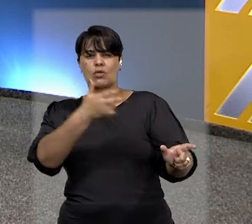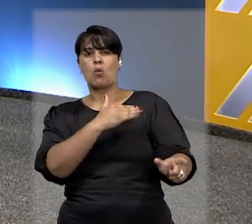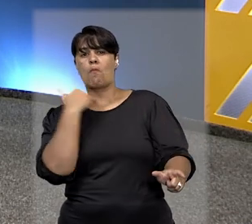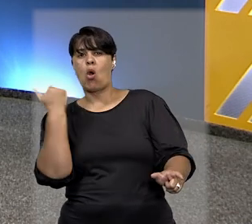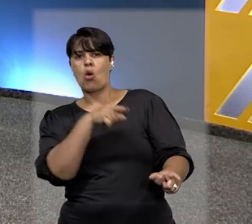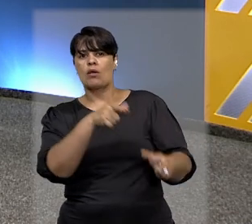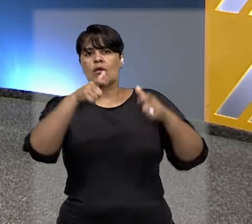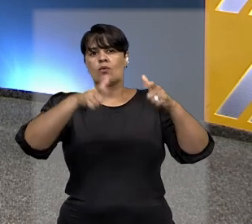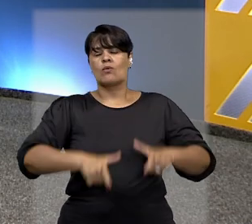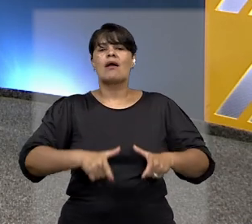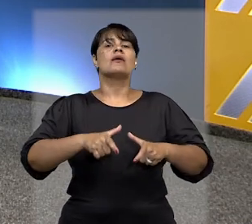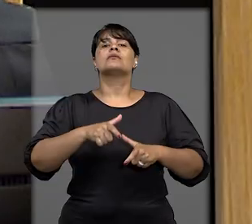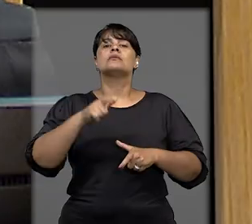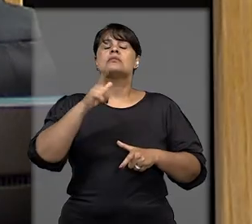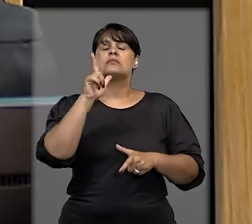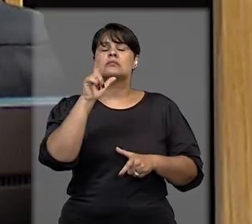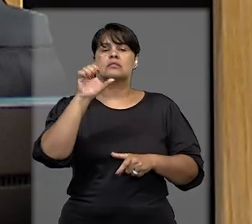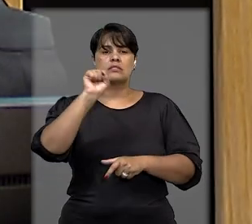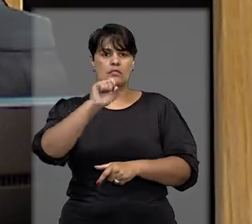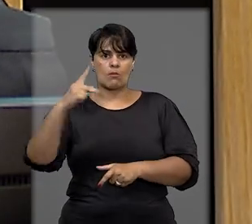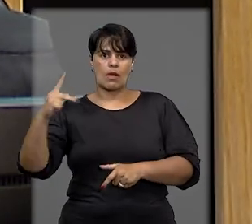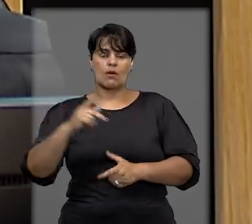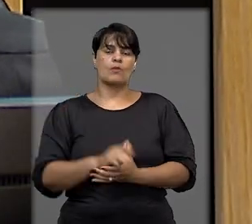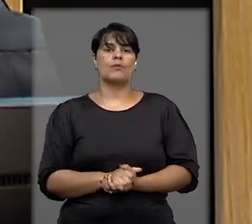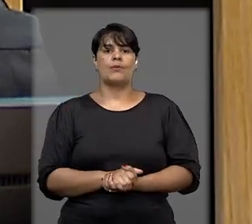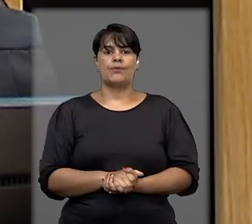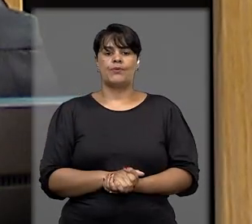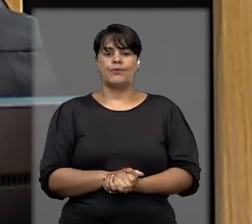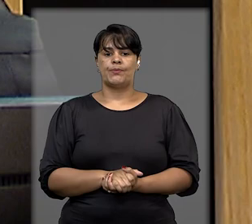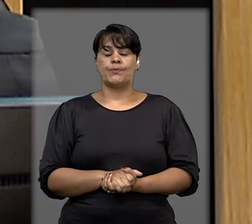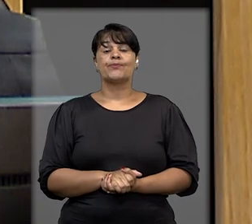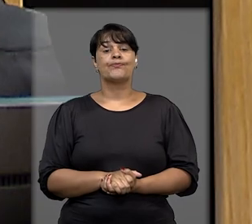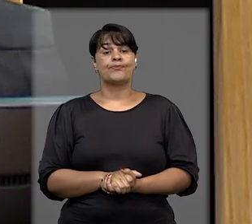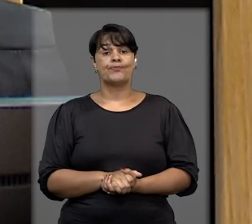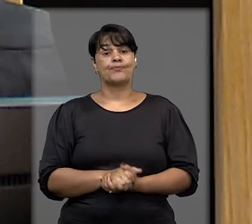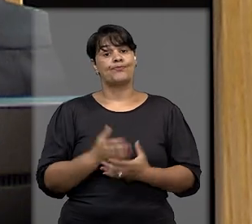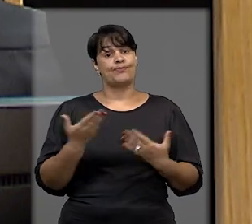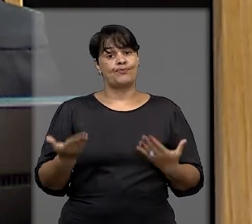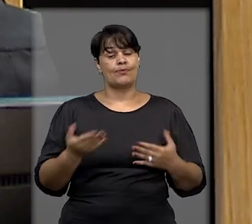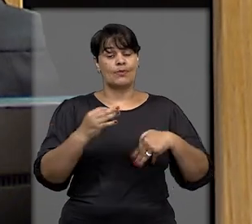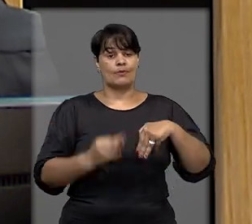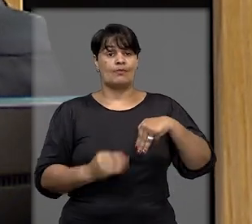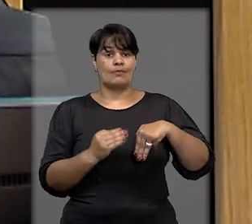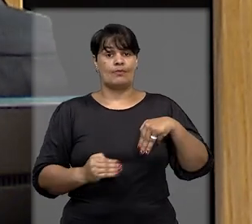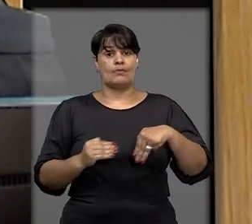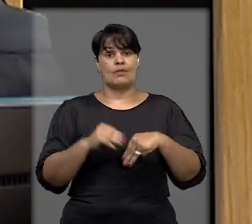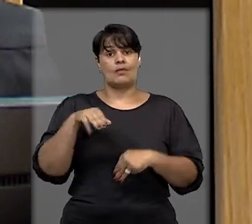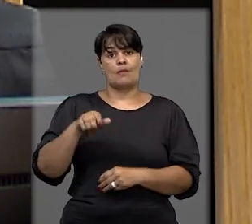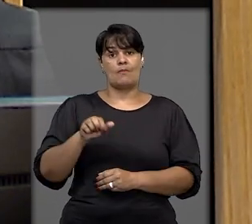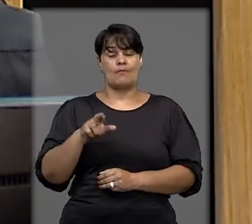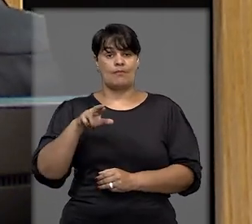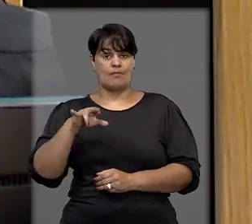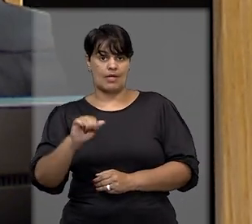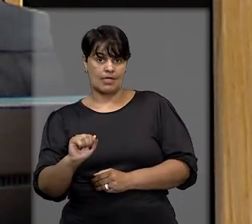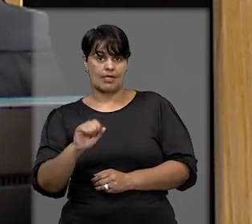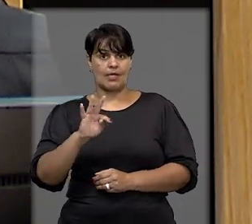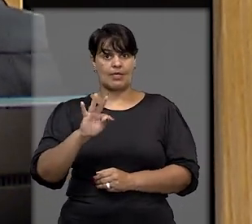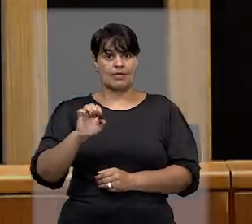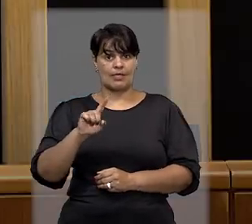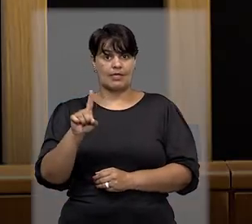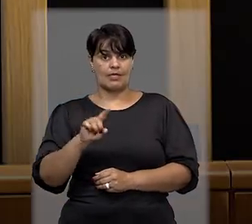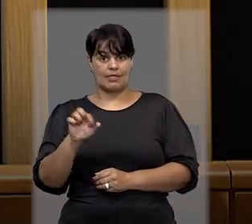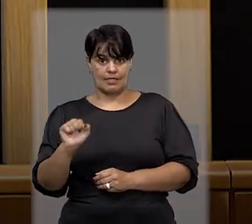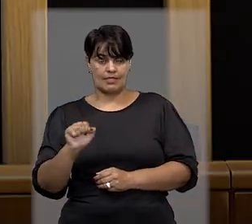Guarujá, em São Paulo. A decisão é da presidente do STJ, ministra Maria Tereza de Assis Moura, que